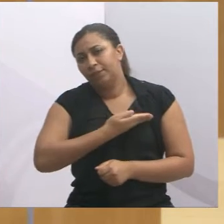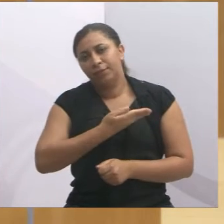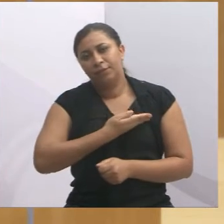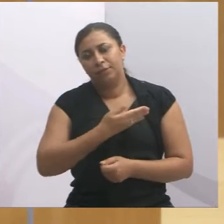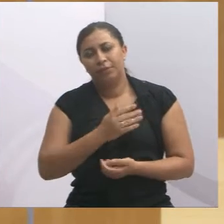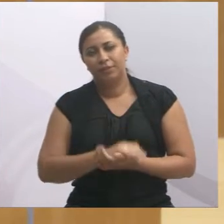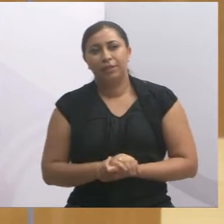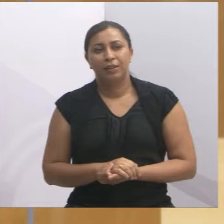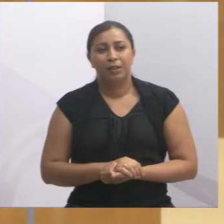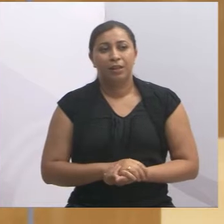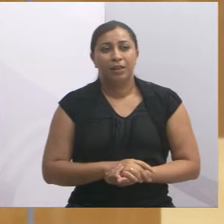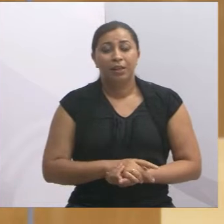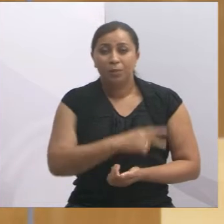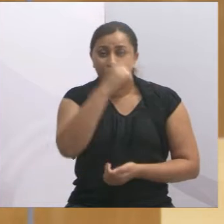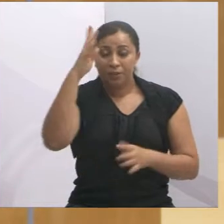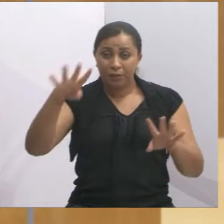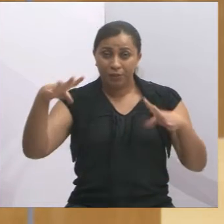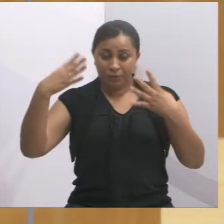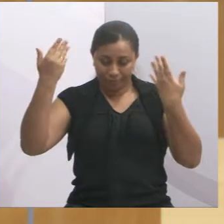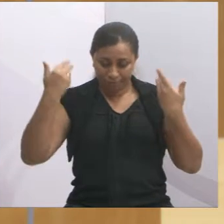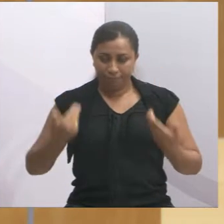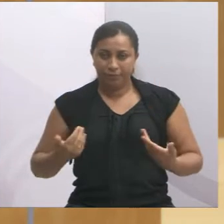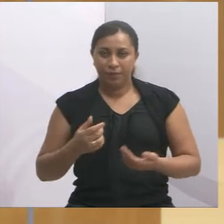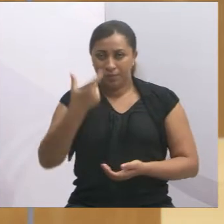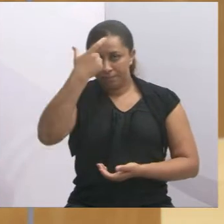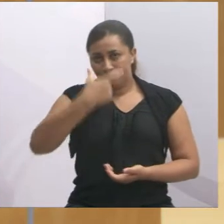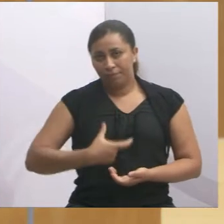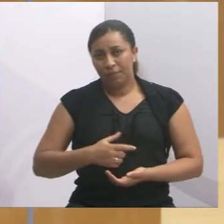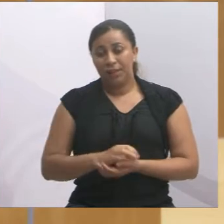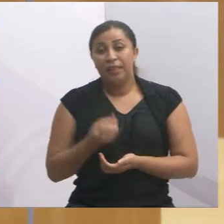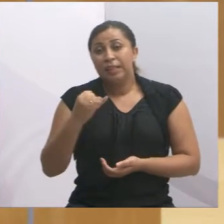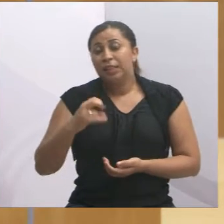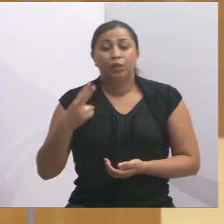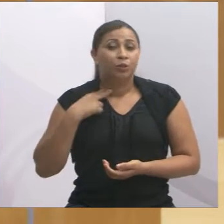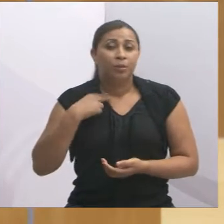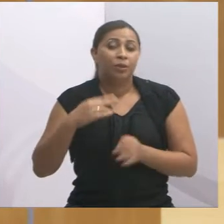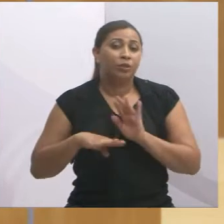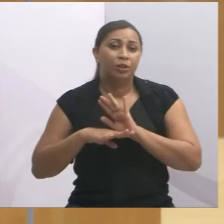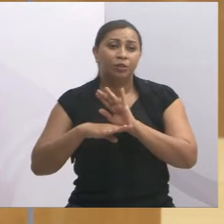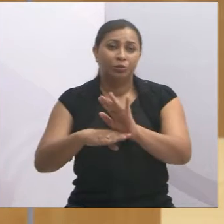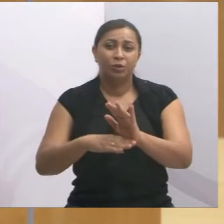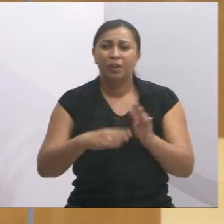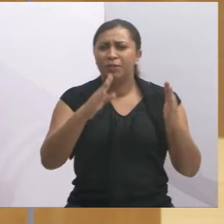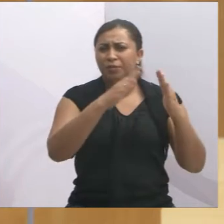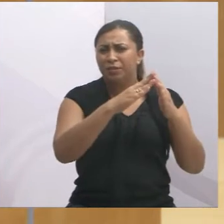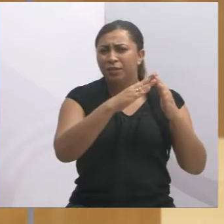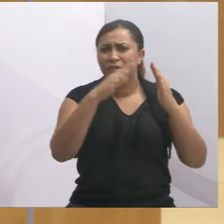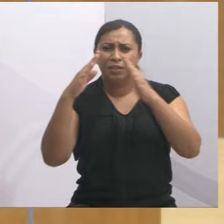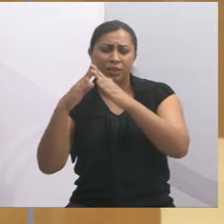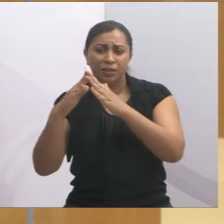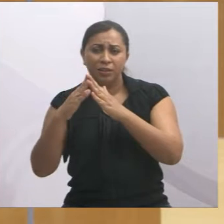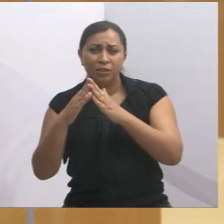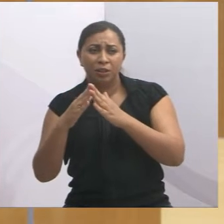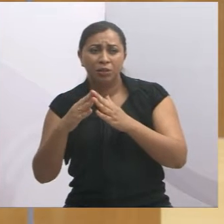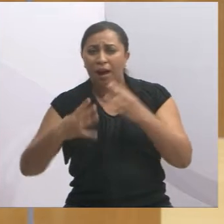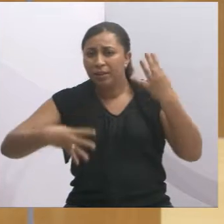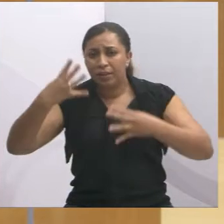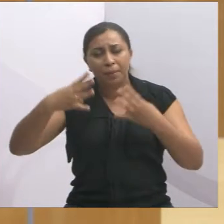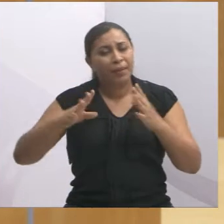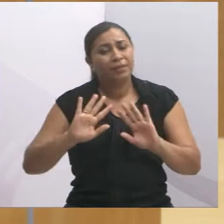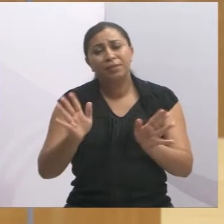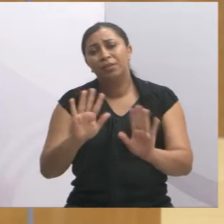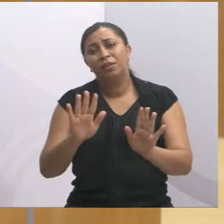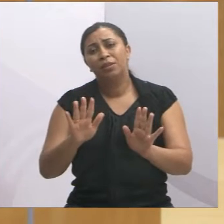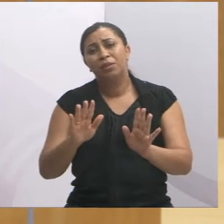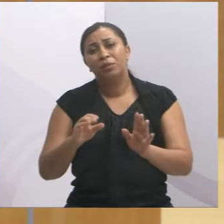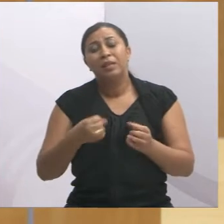uma coisa que eu falo para quem estiver vendo esse vereador, que falando aqui agora, você não pode ajudar, seja seu vizinho, seja quem for, não atrapalhe o cara